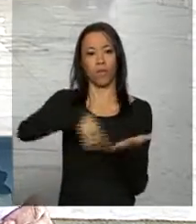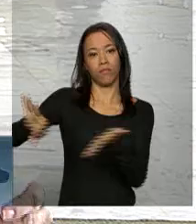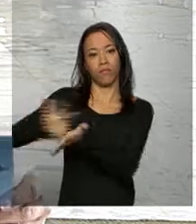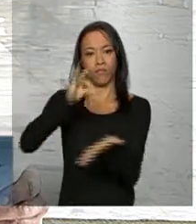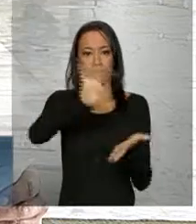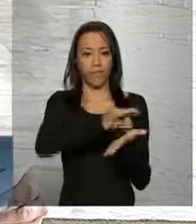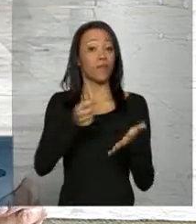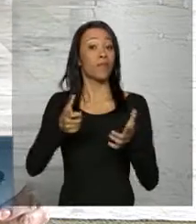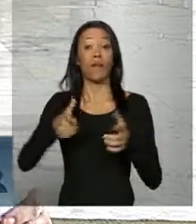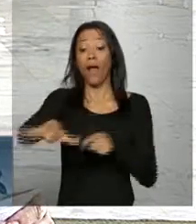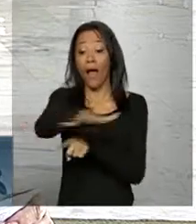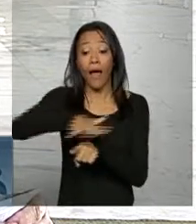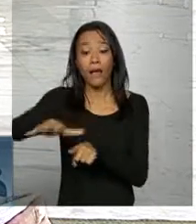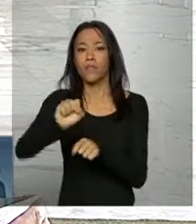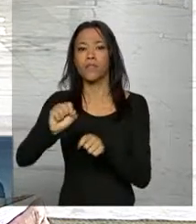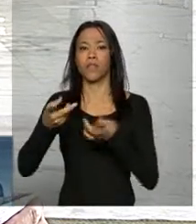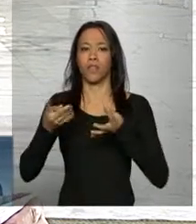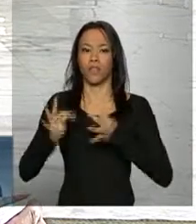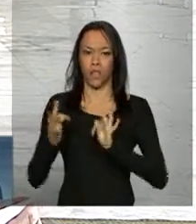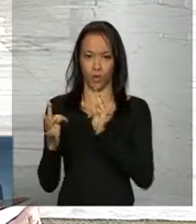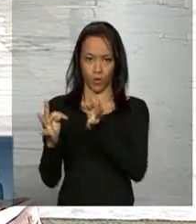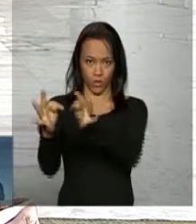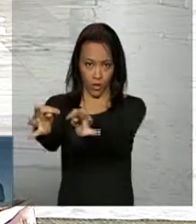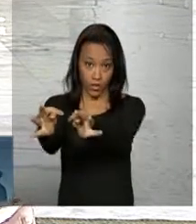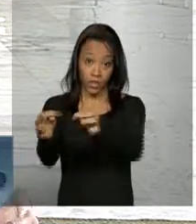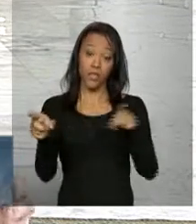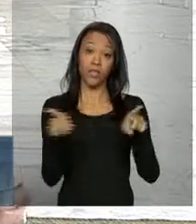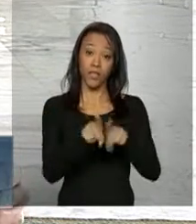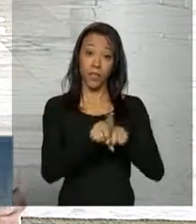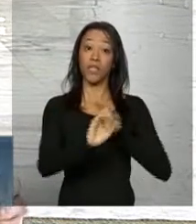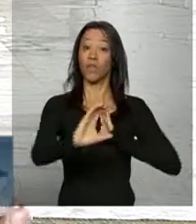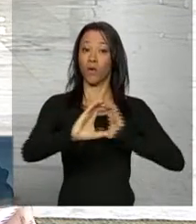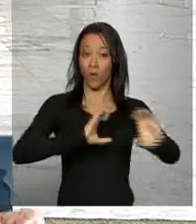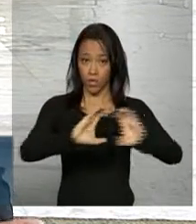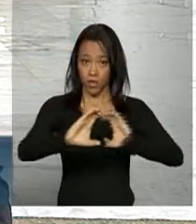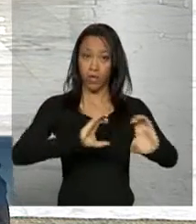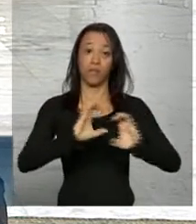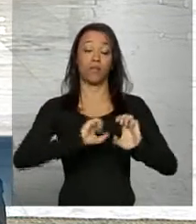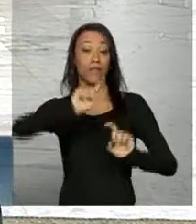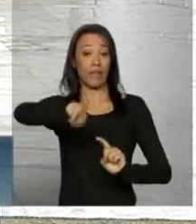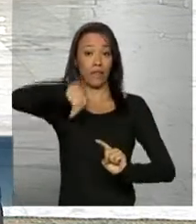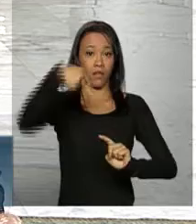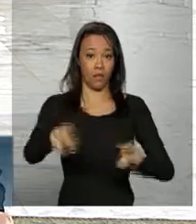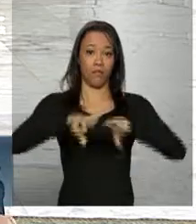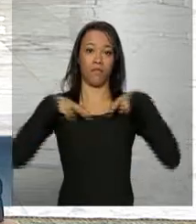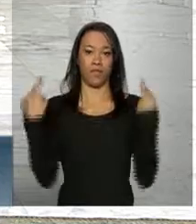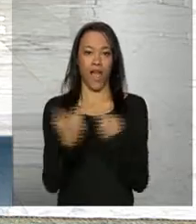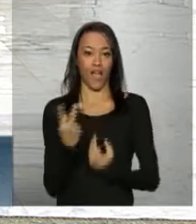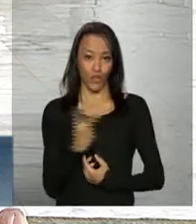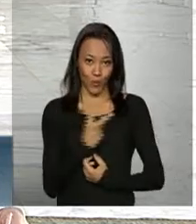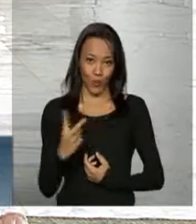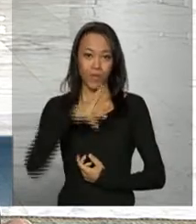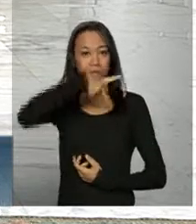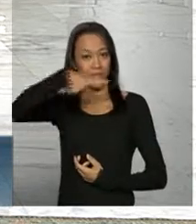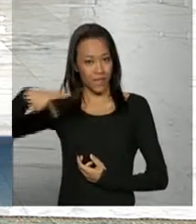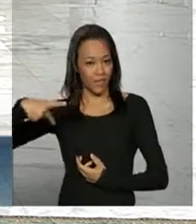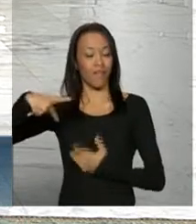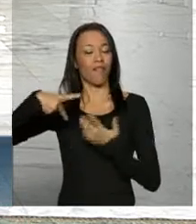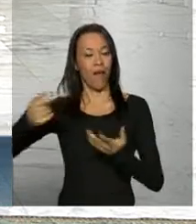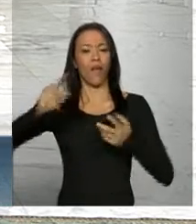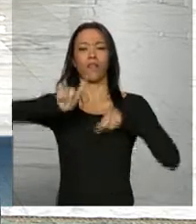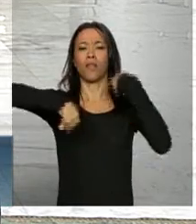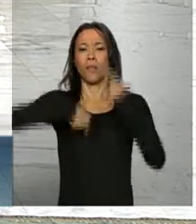nas áreas de tecnologia da informação e comunicação. Após a cerimônia, as duas presidentas vão dar uma